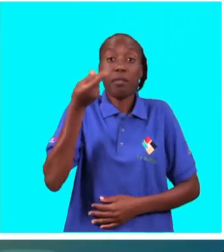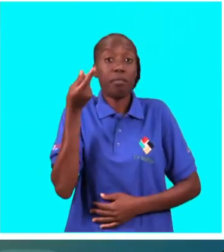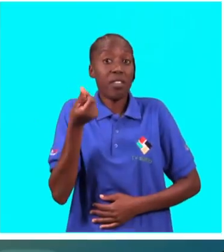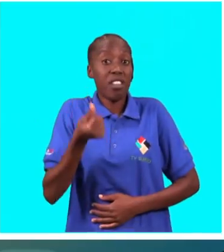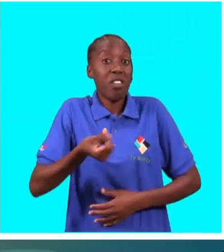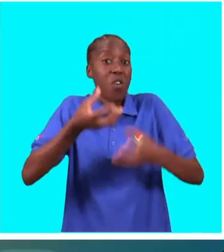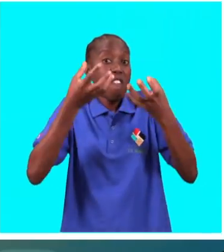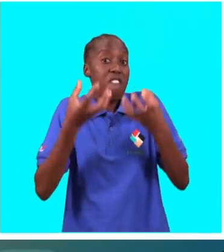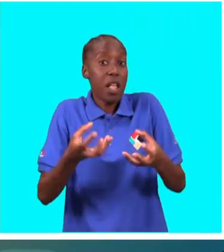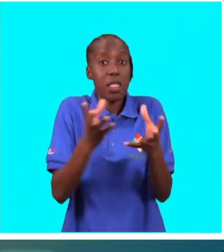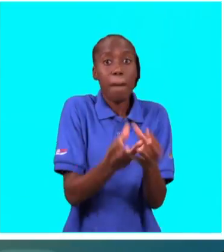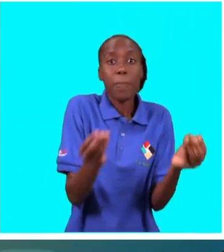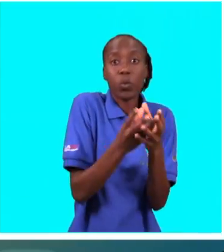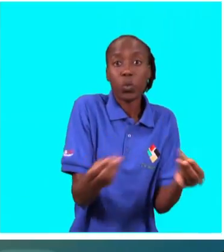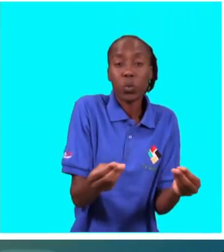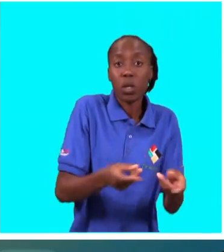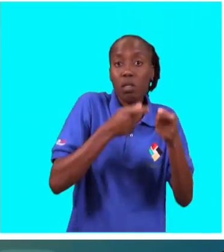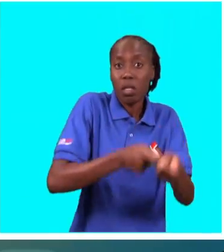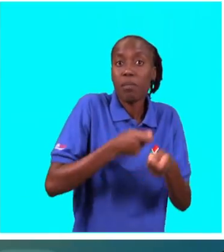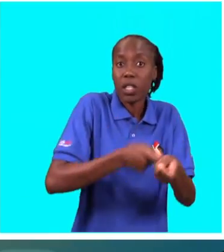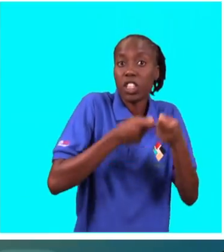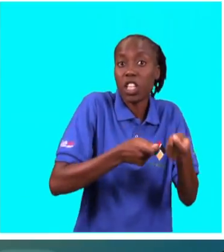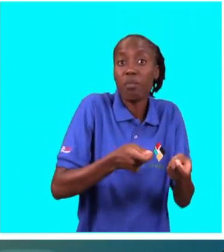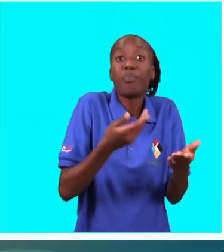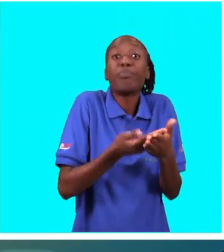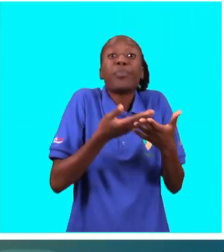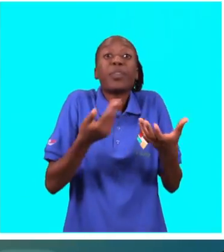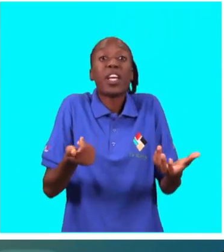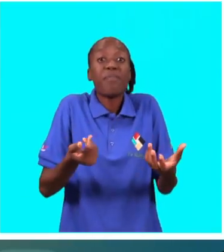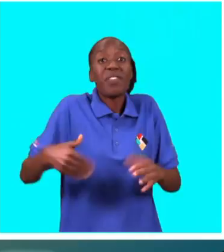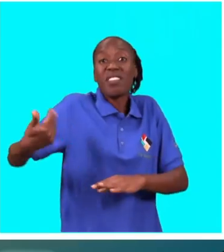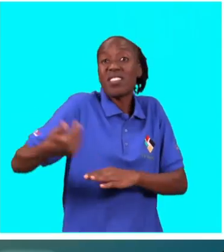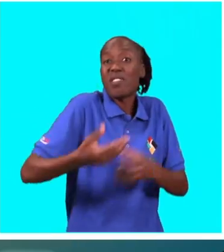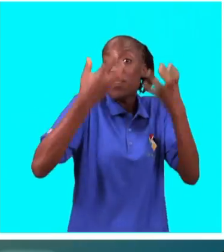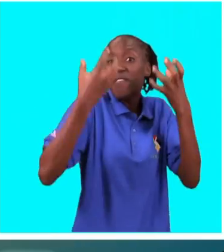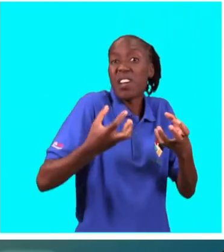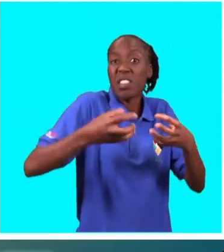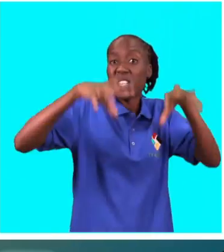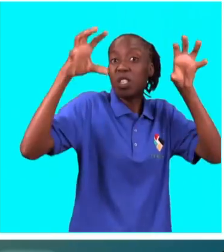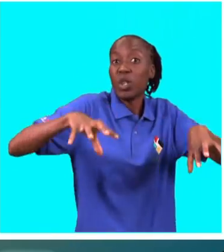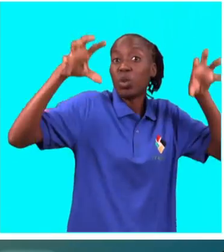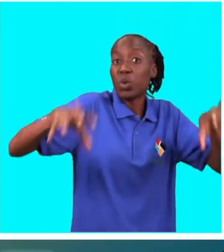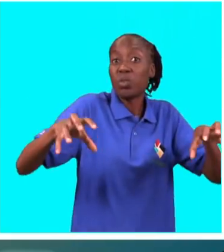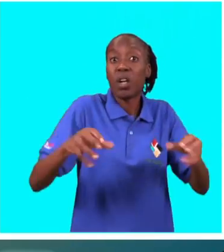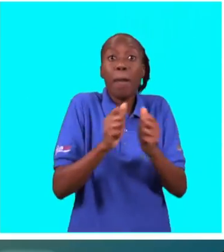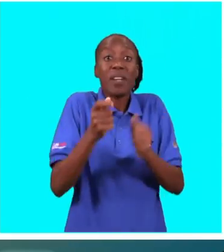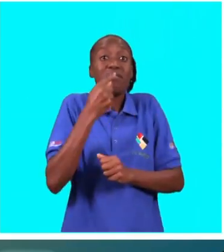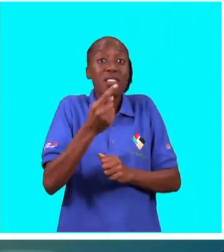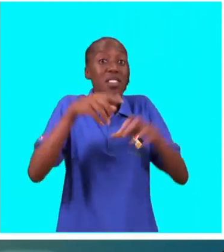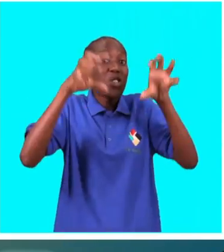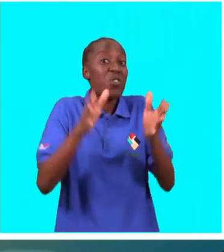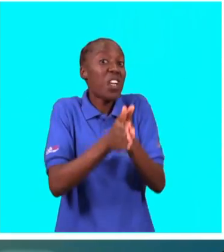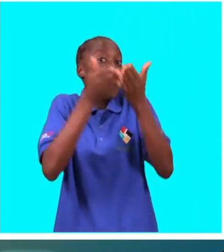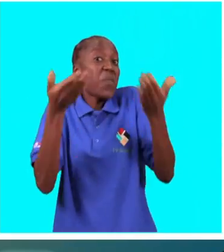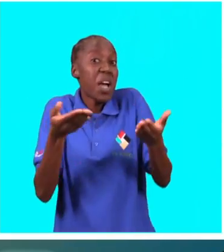Para quanto a subida dos preços, é falta de produtos nas machambas, devido sempre a não há chuva.